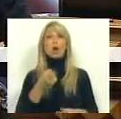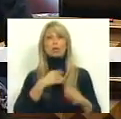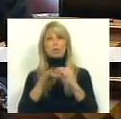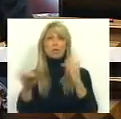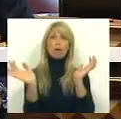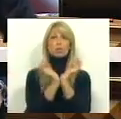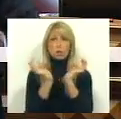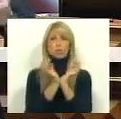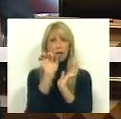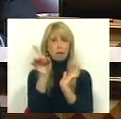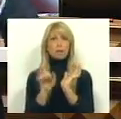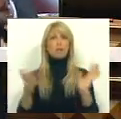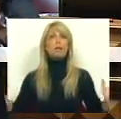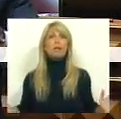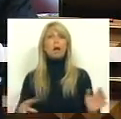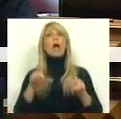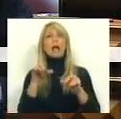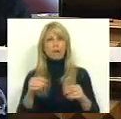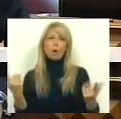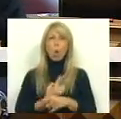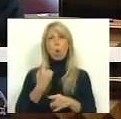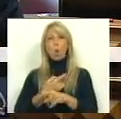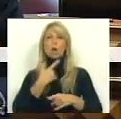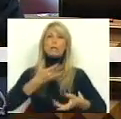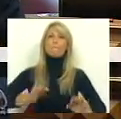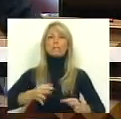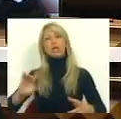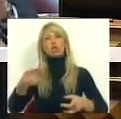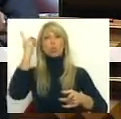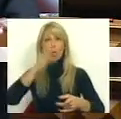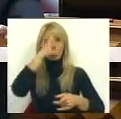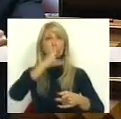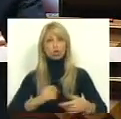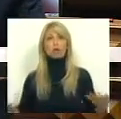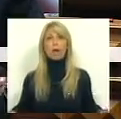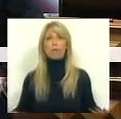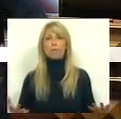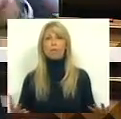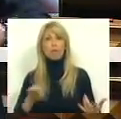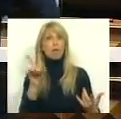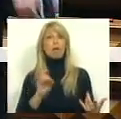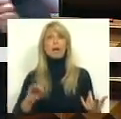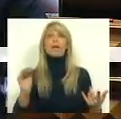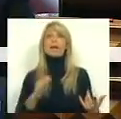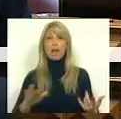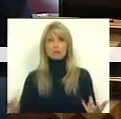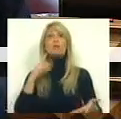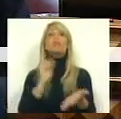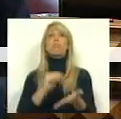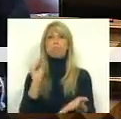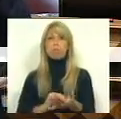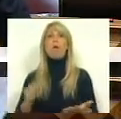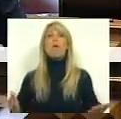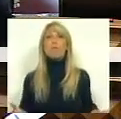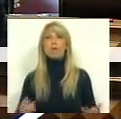da segurança social, isso também é uma gordura, uma despesa do Estado. As crianças e menores pobres são os favorecidos em